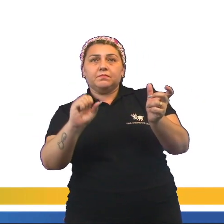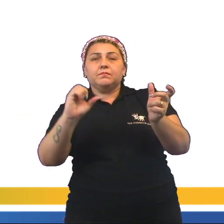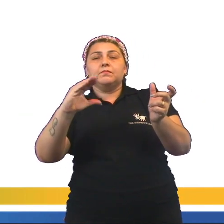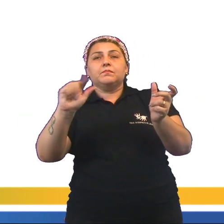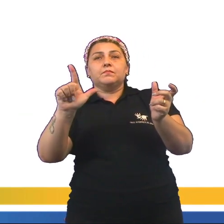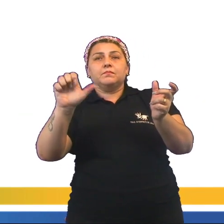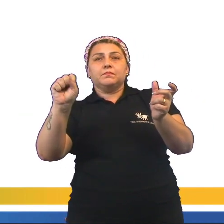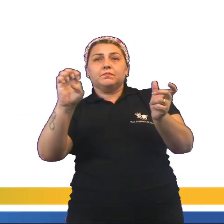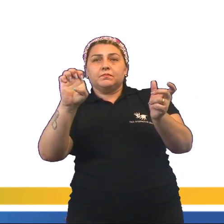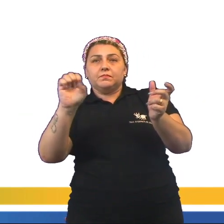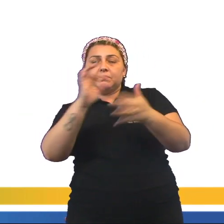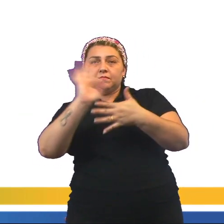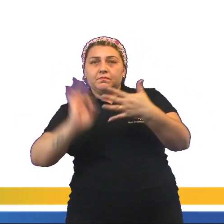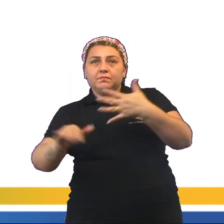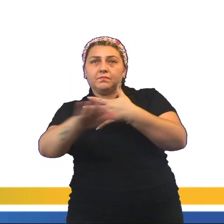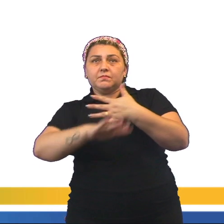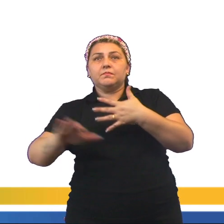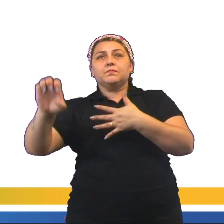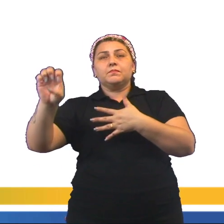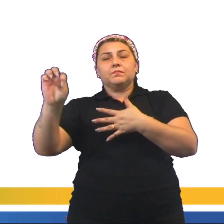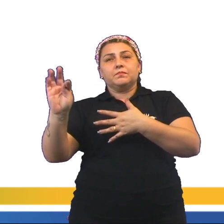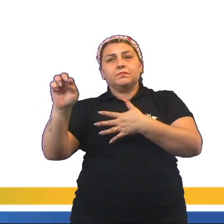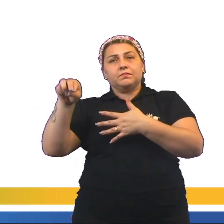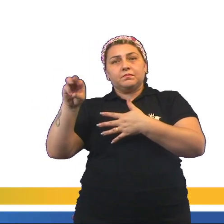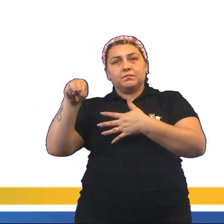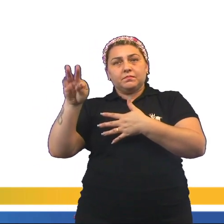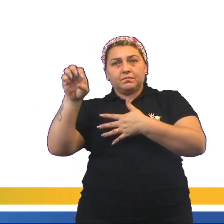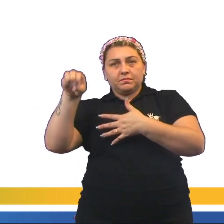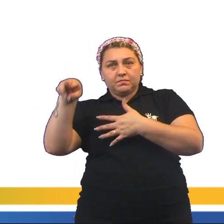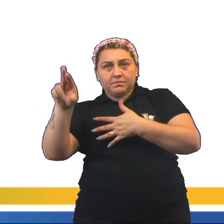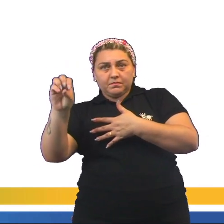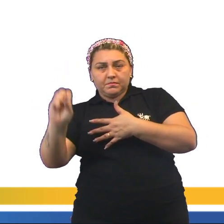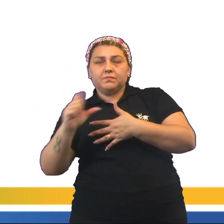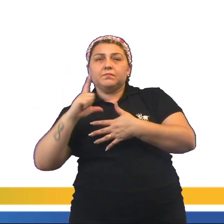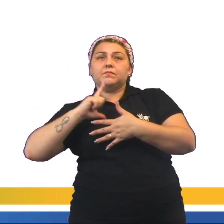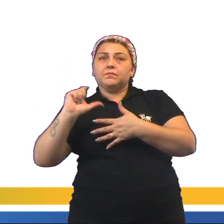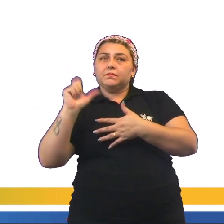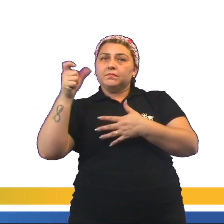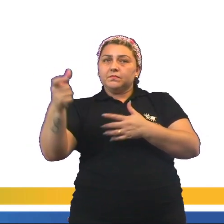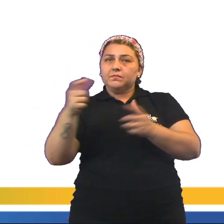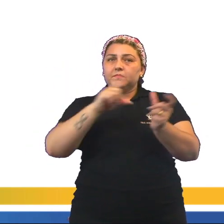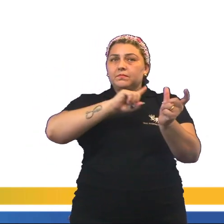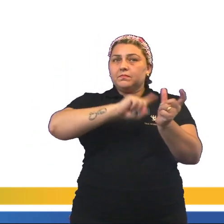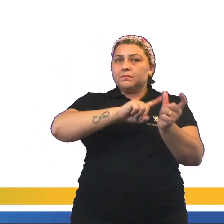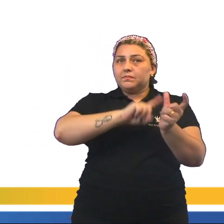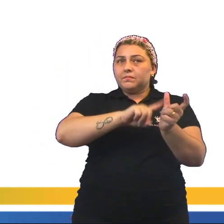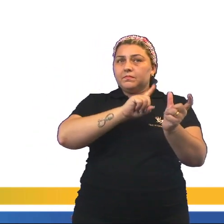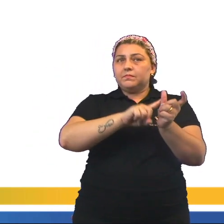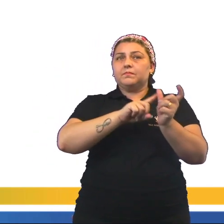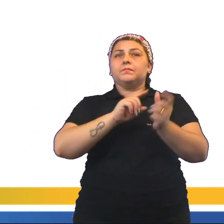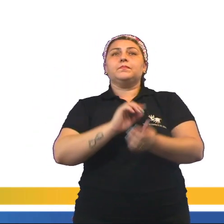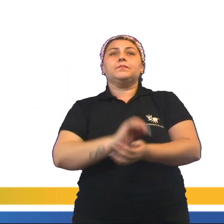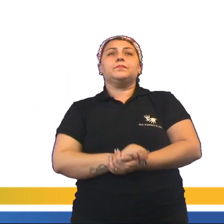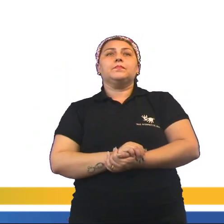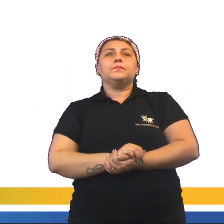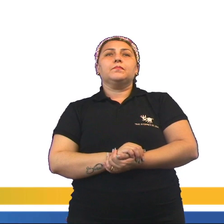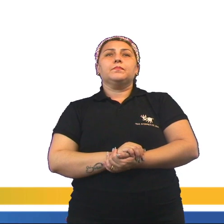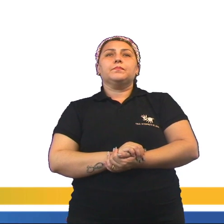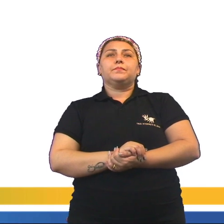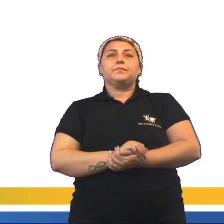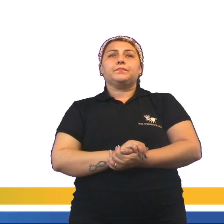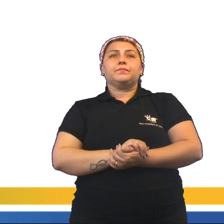sociais e estamentos, nós temos outros termos, ou seja, nós temos outras palavras.